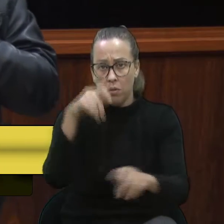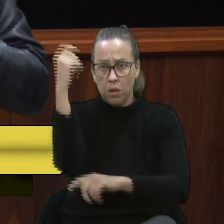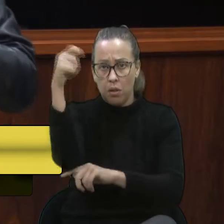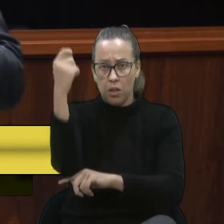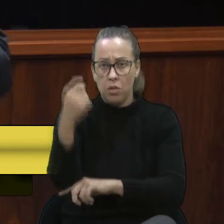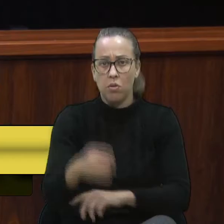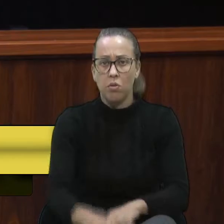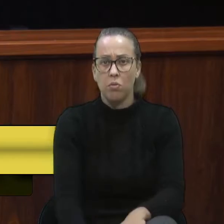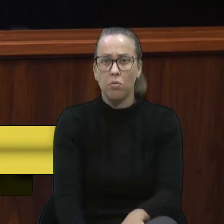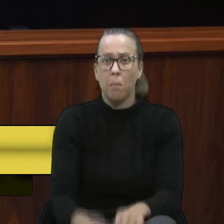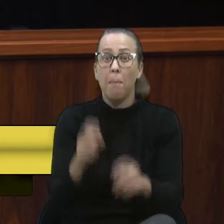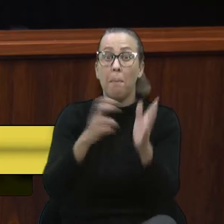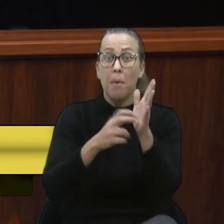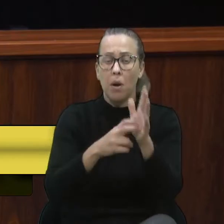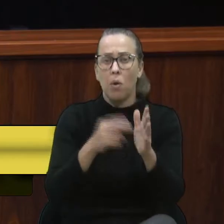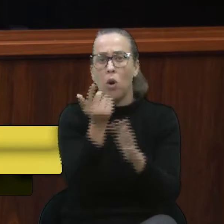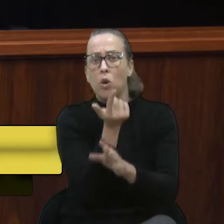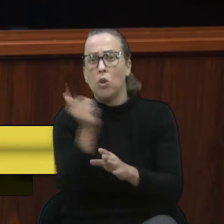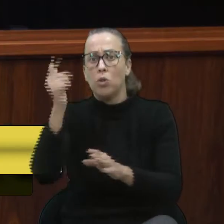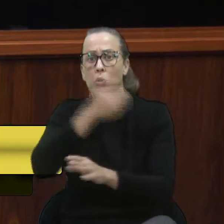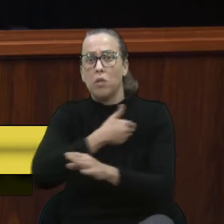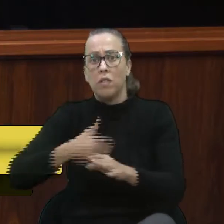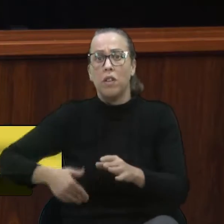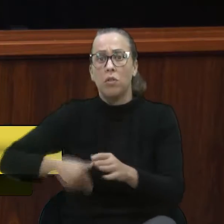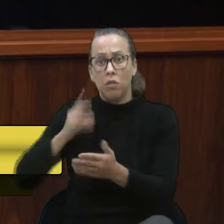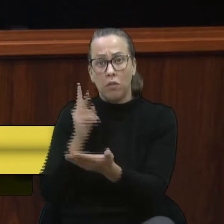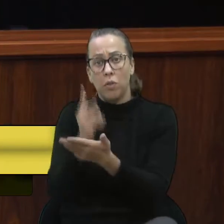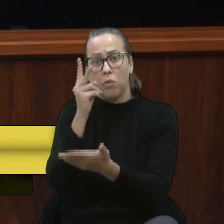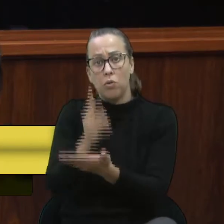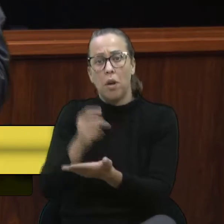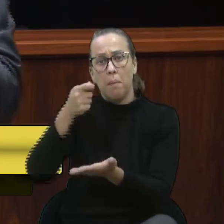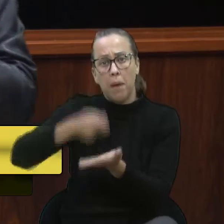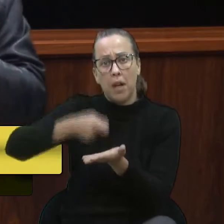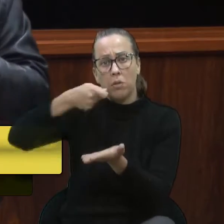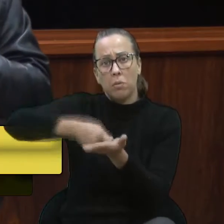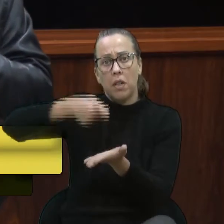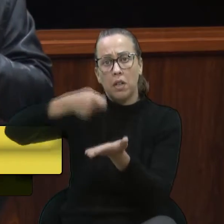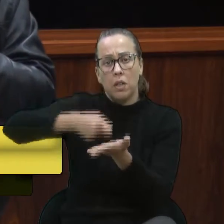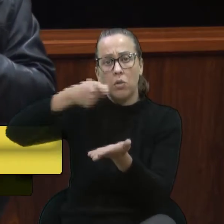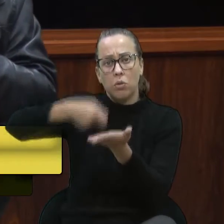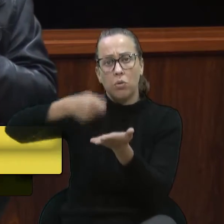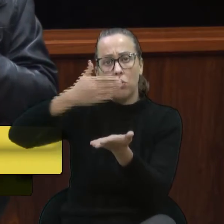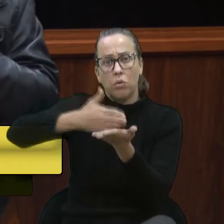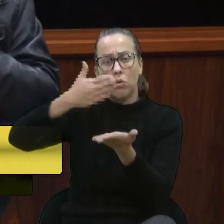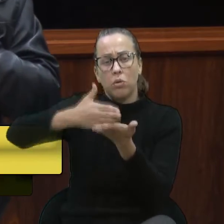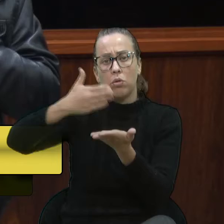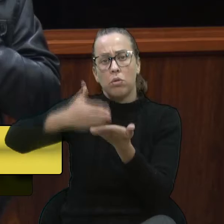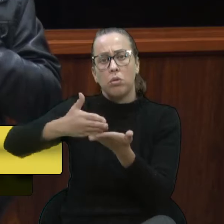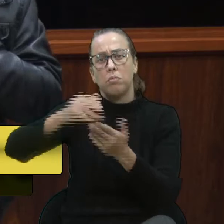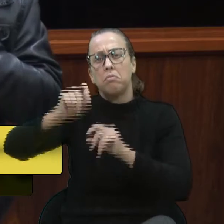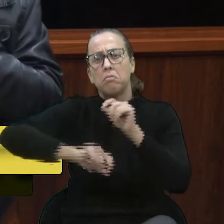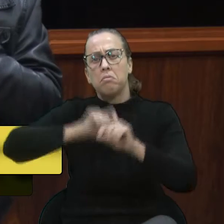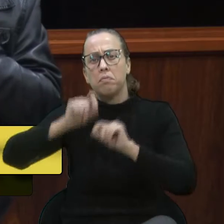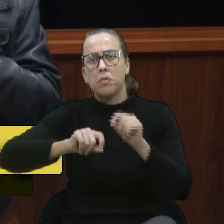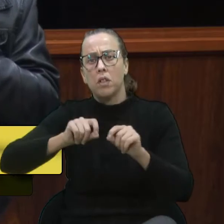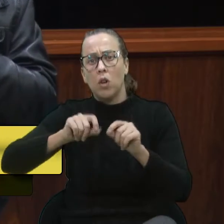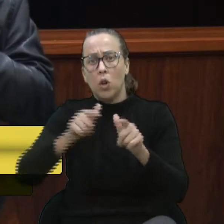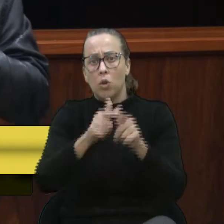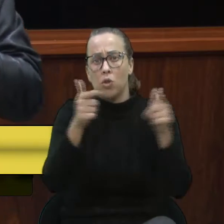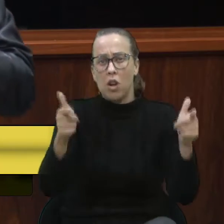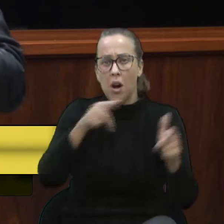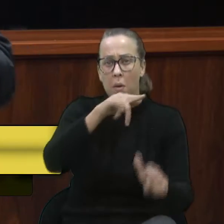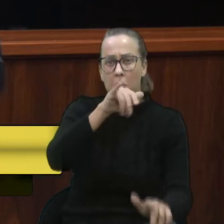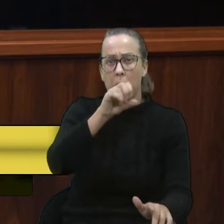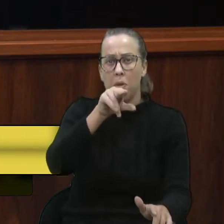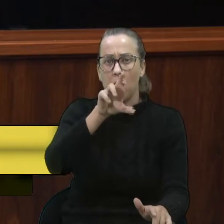Então, os outros governos vão continuar pagando, que bom, né, os outros governos vão continuar pagando. E aí o seguinte, o pioneiro fala hoje